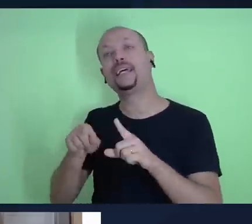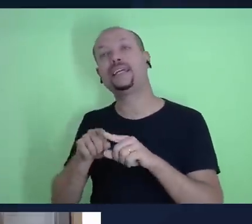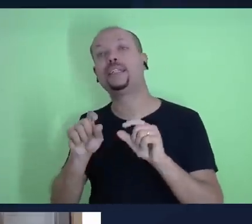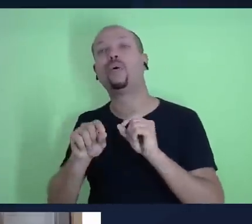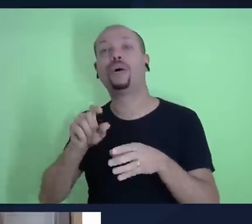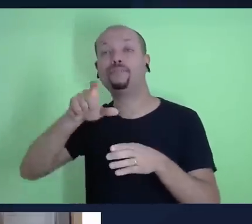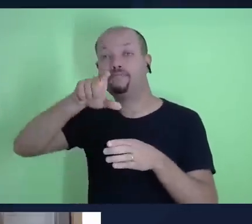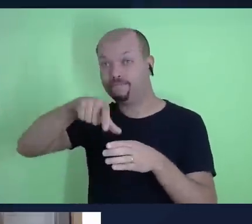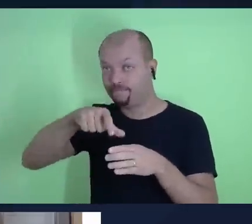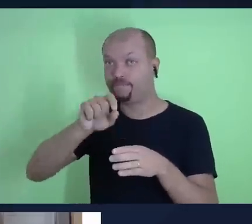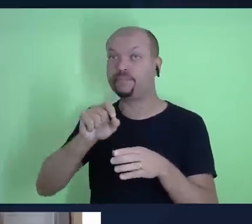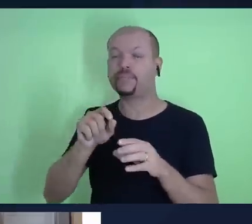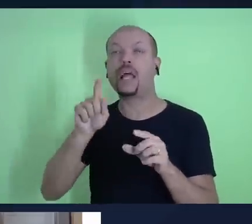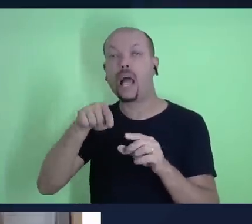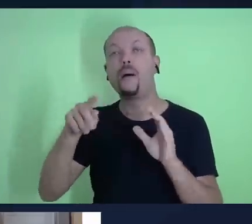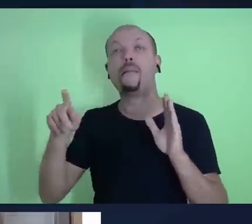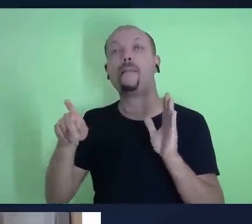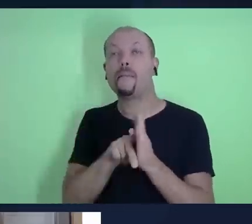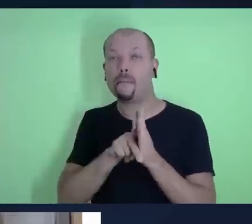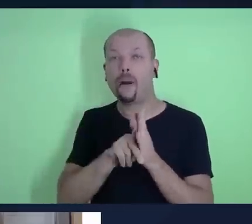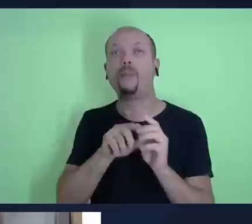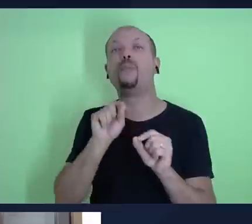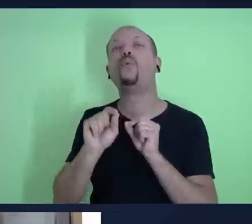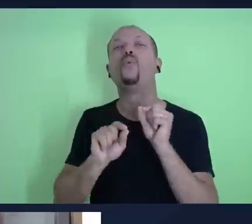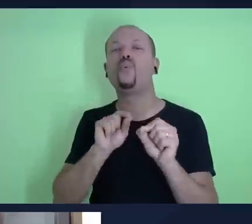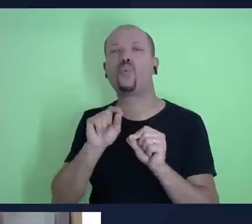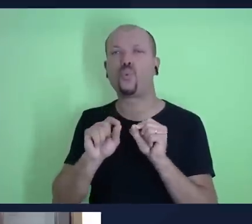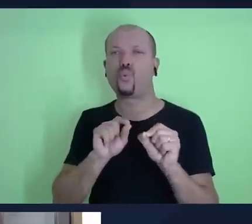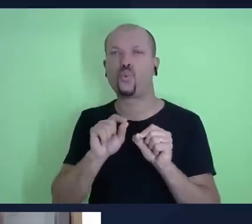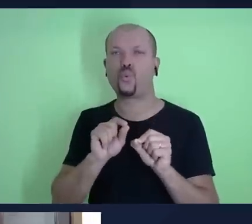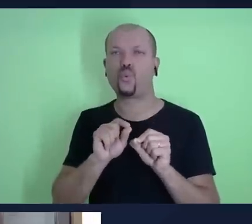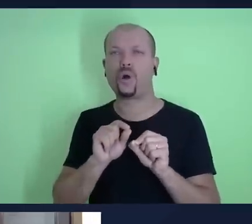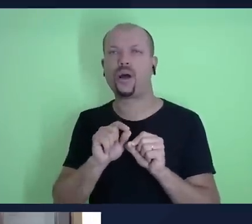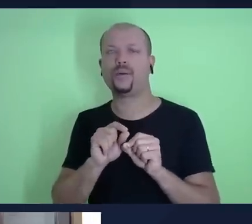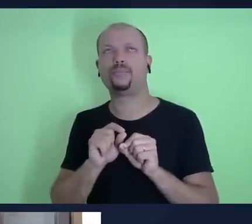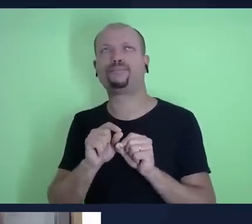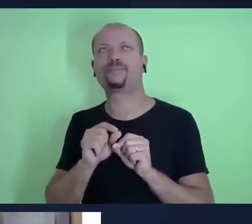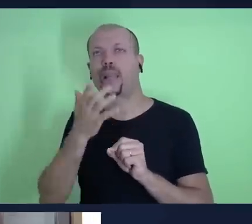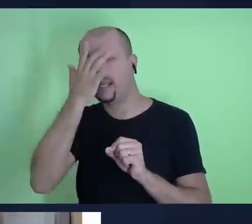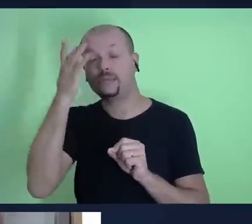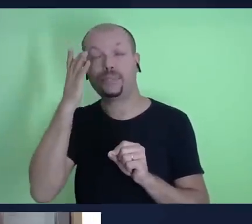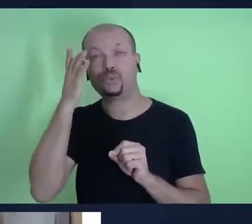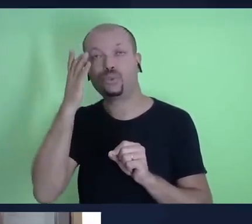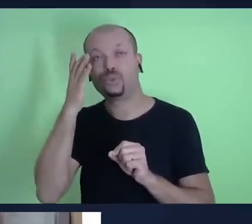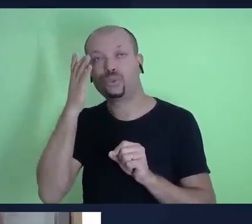eram especificamente destinados para o sustento dos levitas.